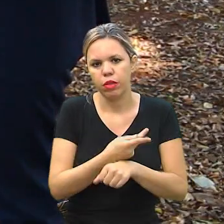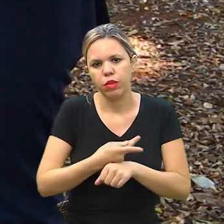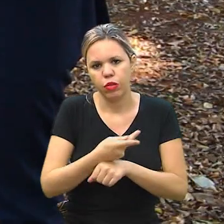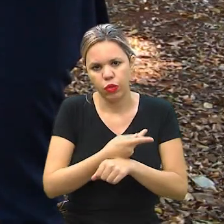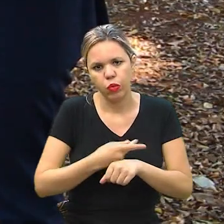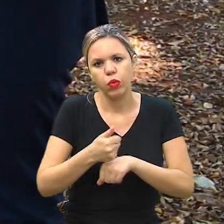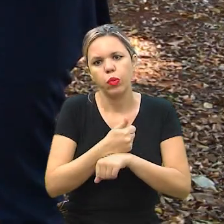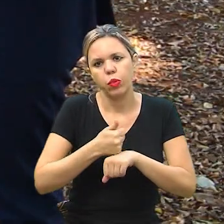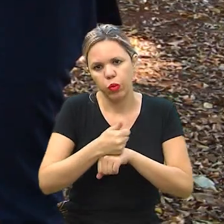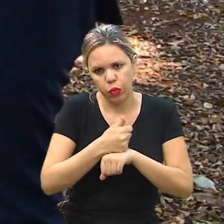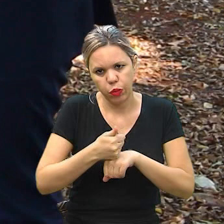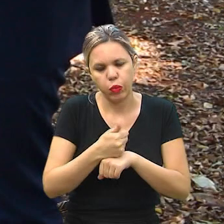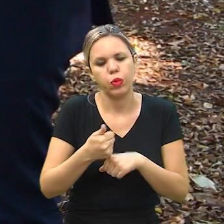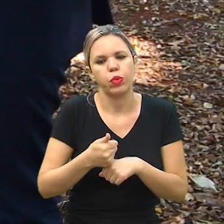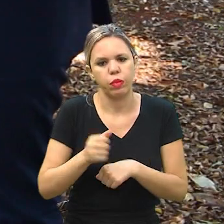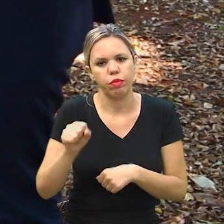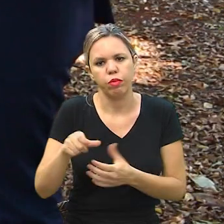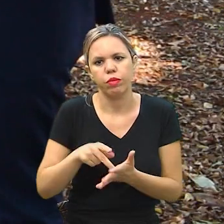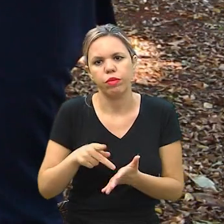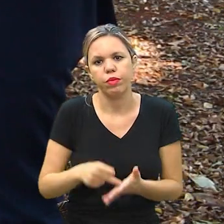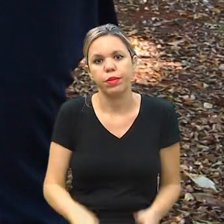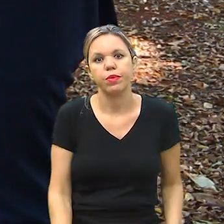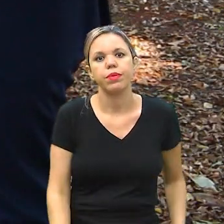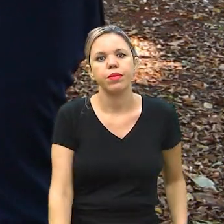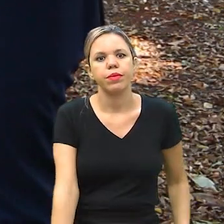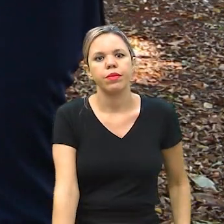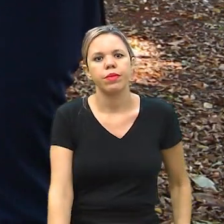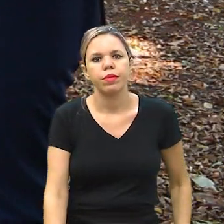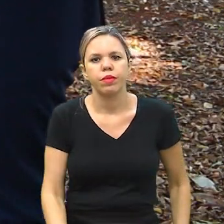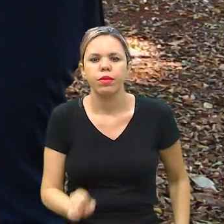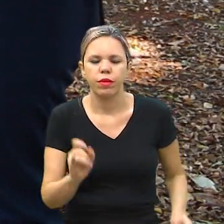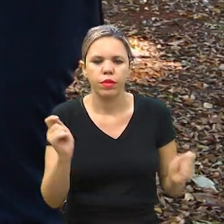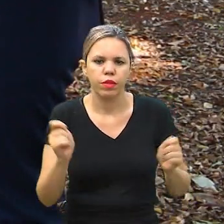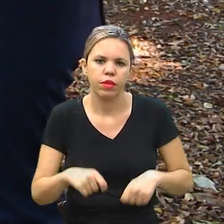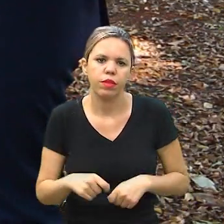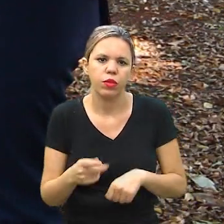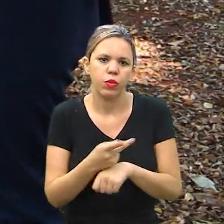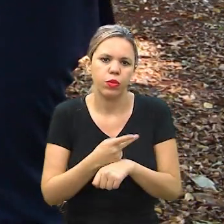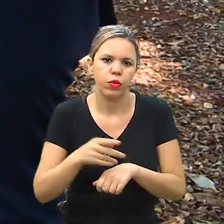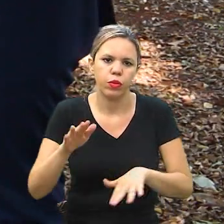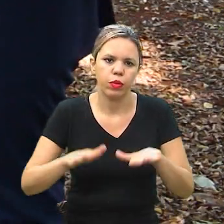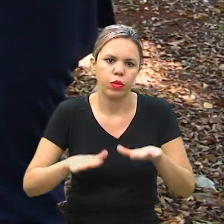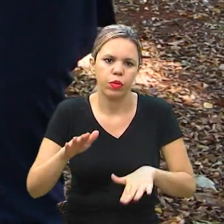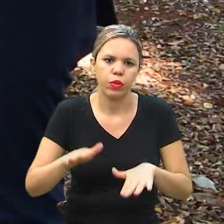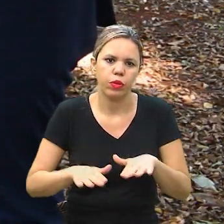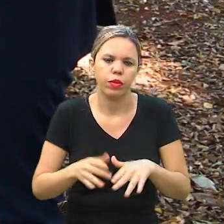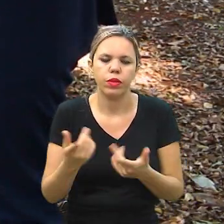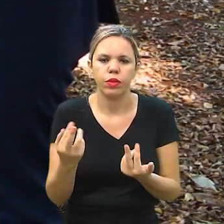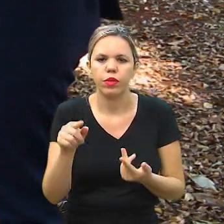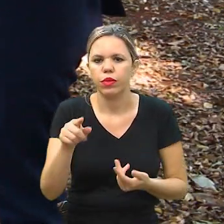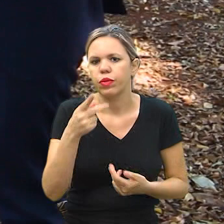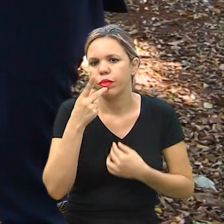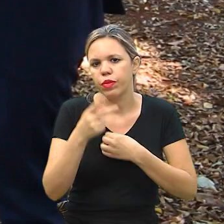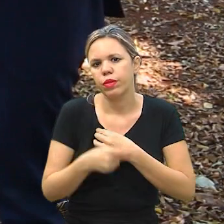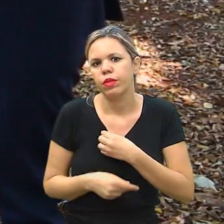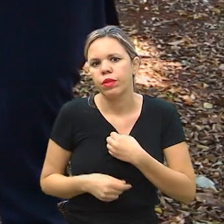especialista no assunto. Sem sombra de dúvida. Ainda que seja válido a procura, depende, que nem você disse,